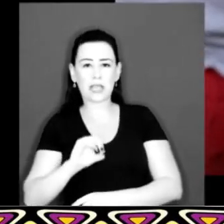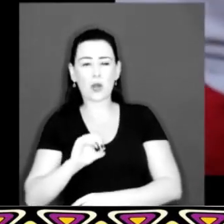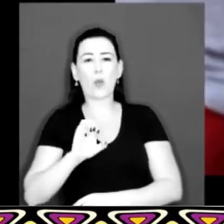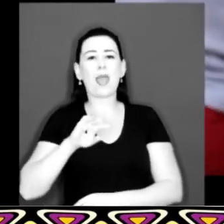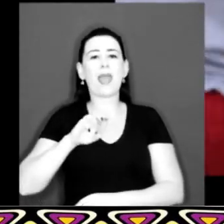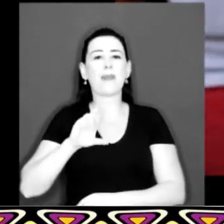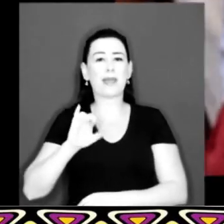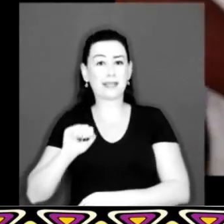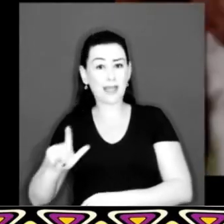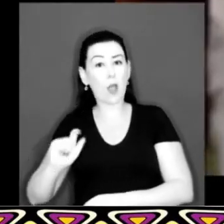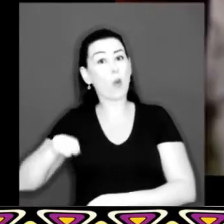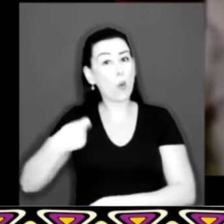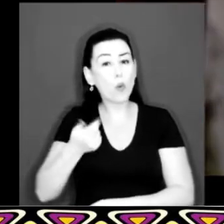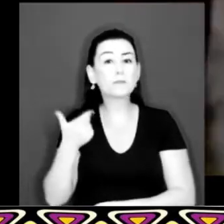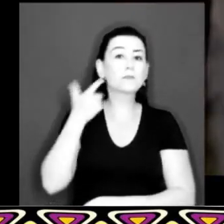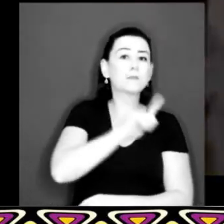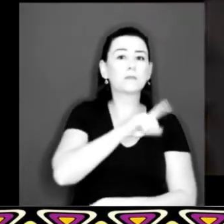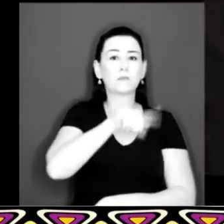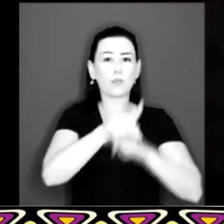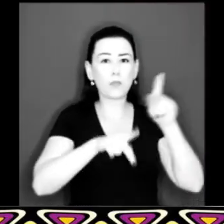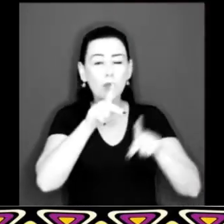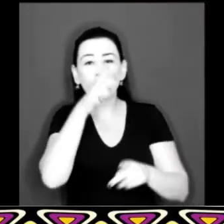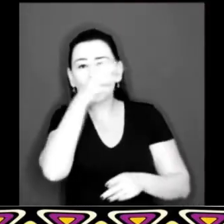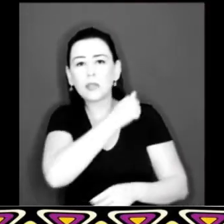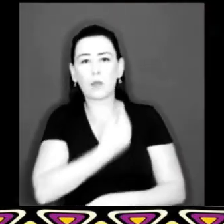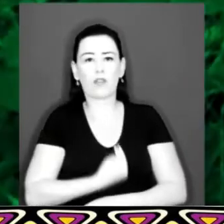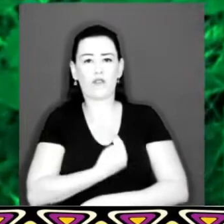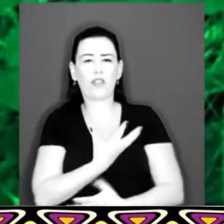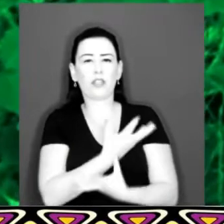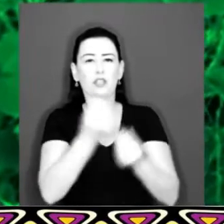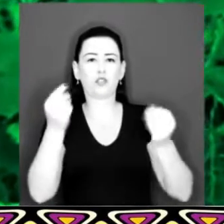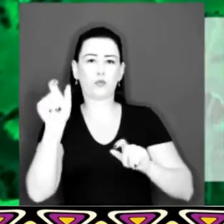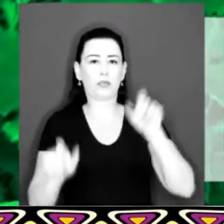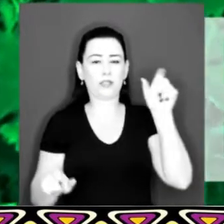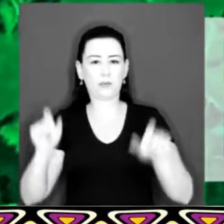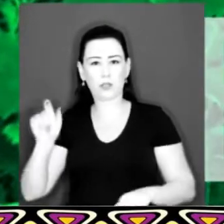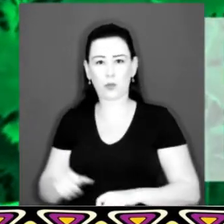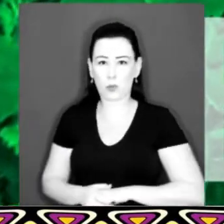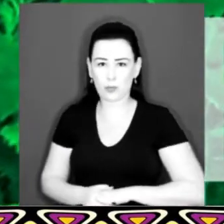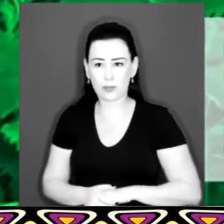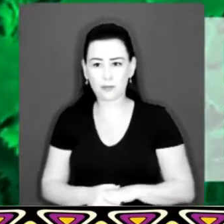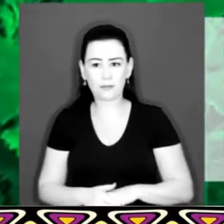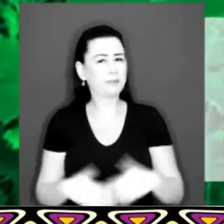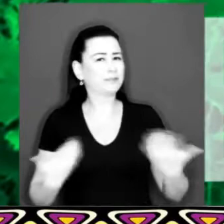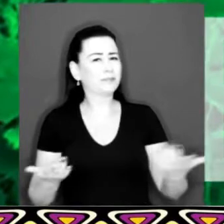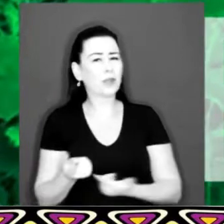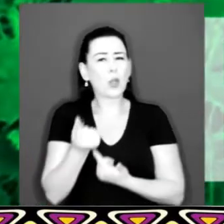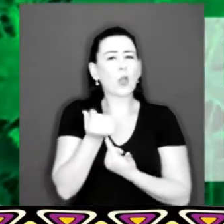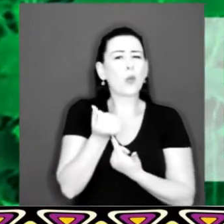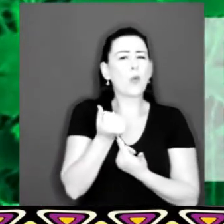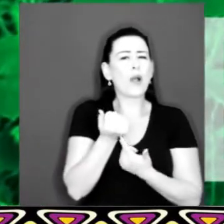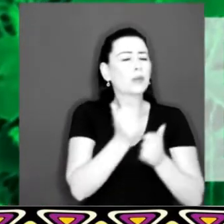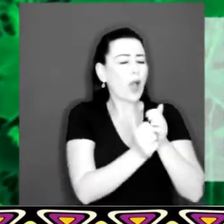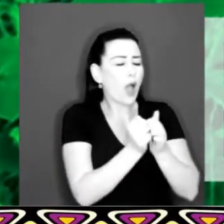E garantiu a sobrevivência De milhões de pessoas Quanto vale o arroz A